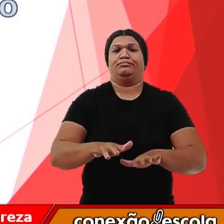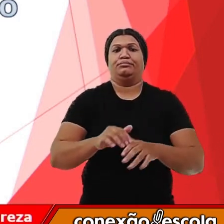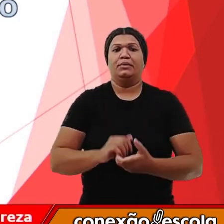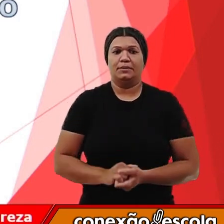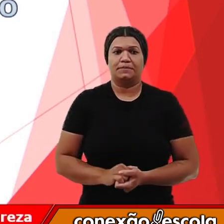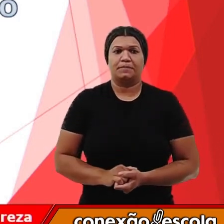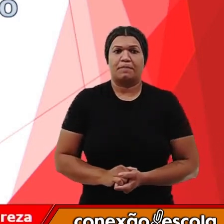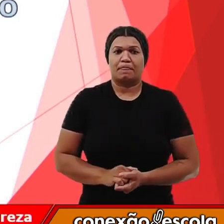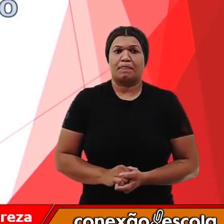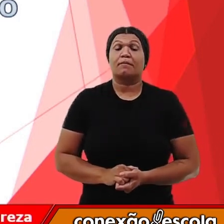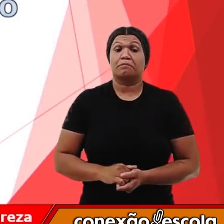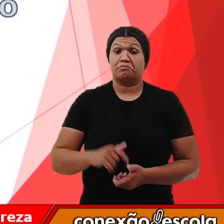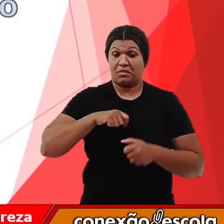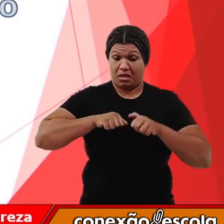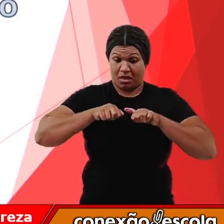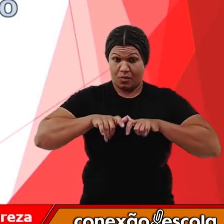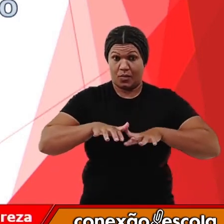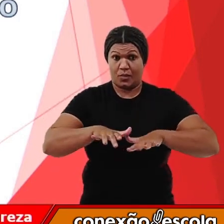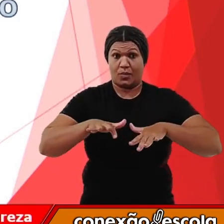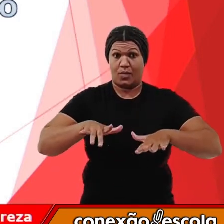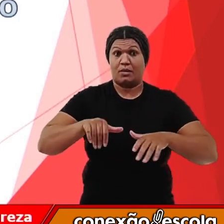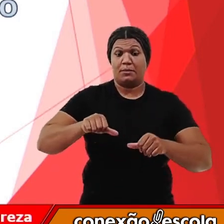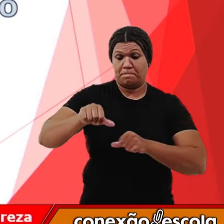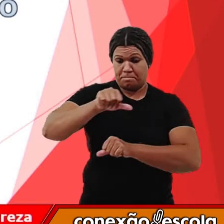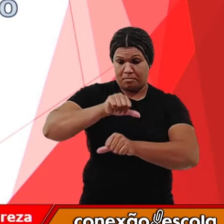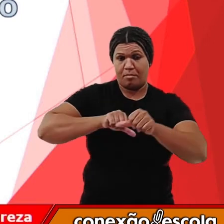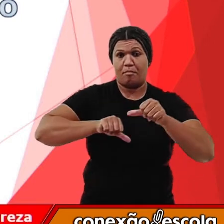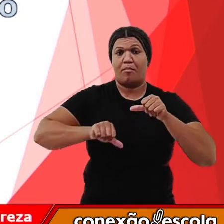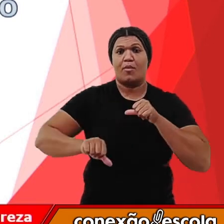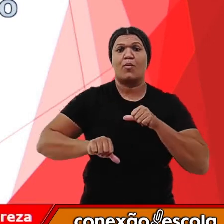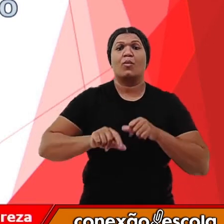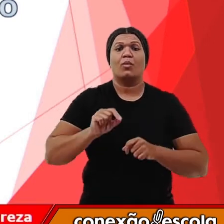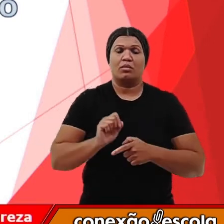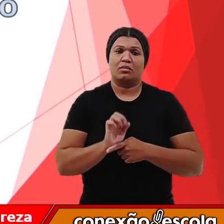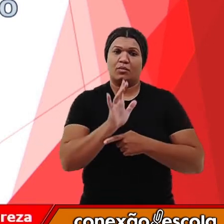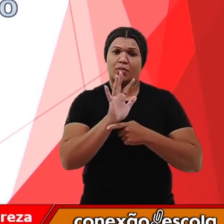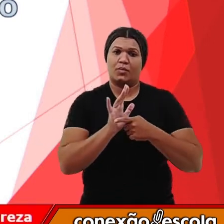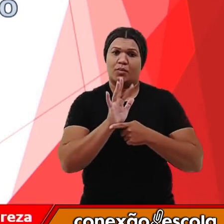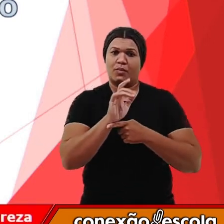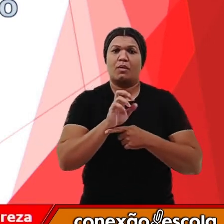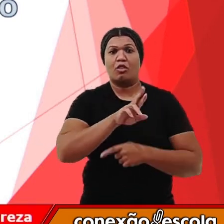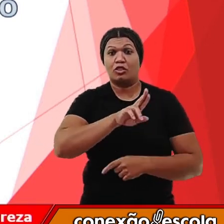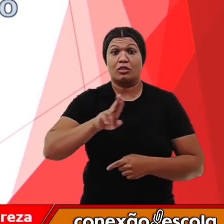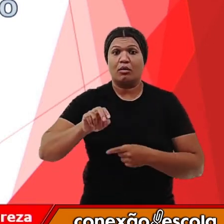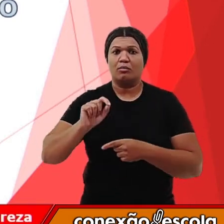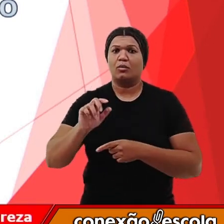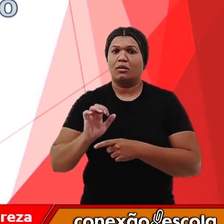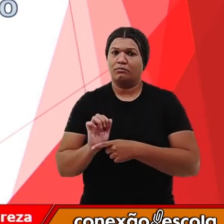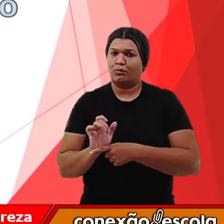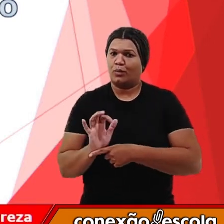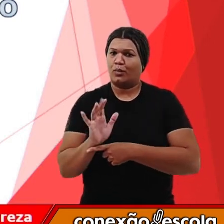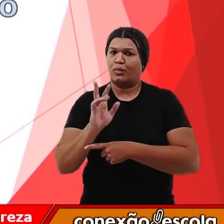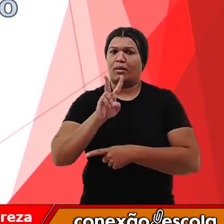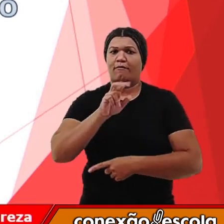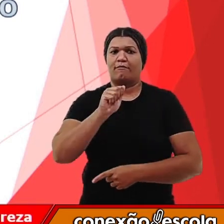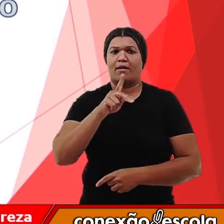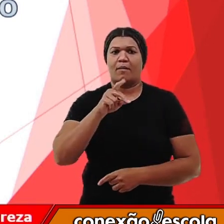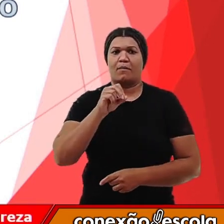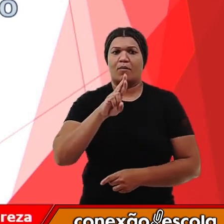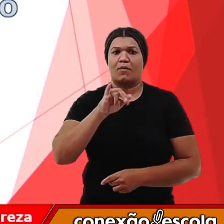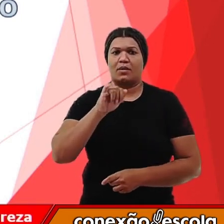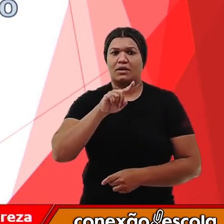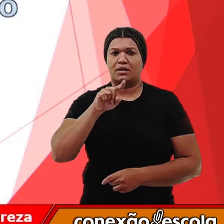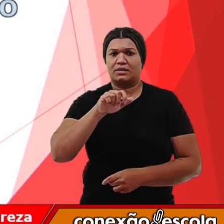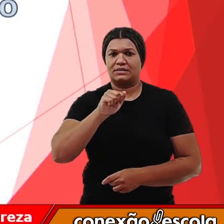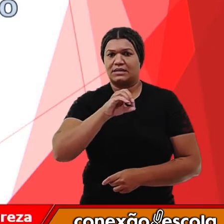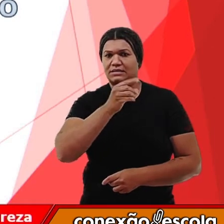e vai para o gasoso, eu chamo esse processo de vaporização. A vaporização pode acontecer de uma